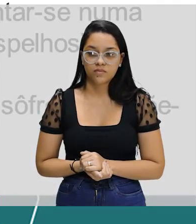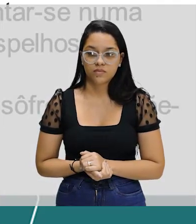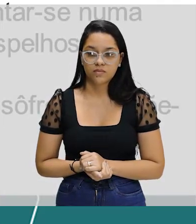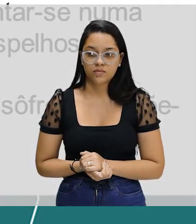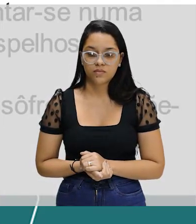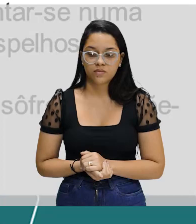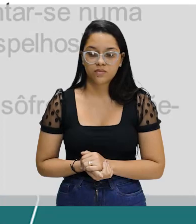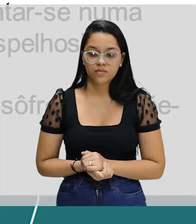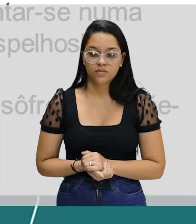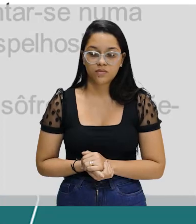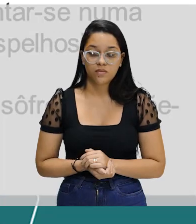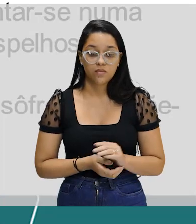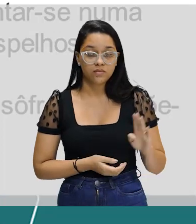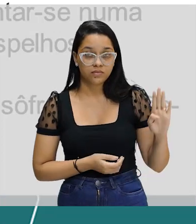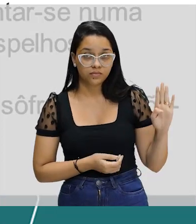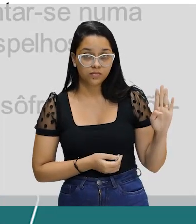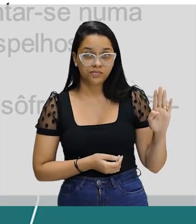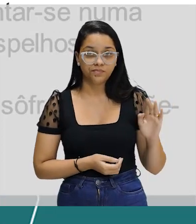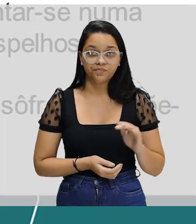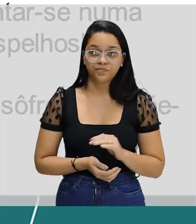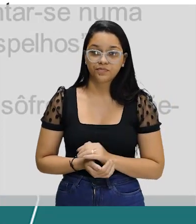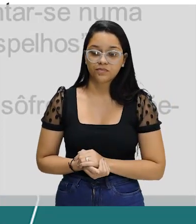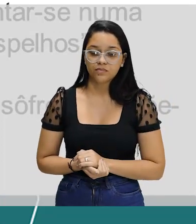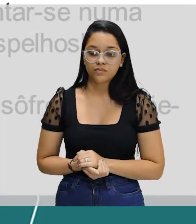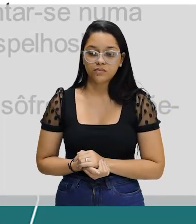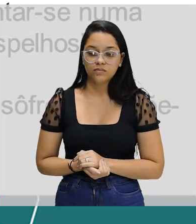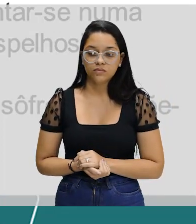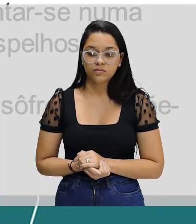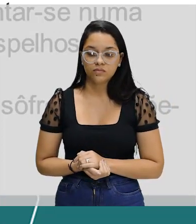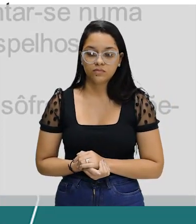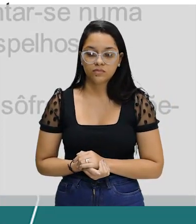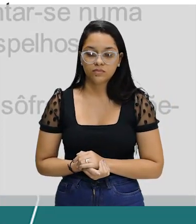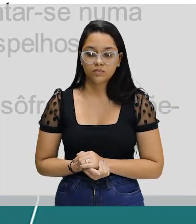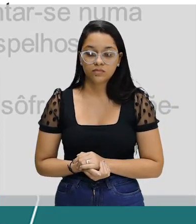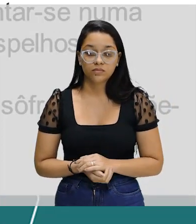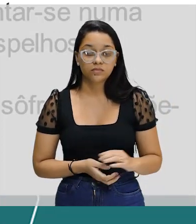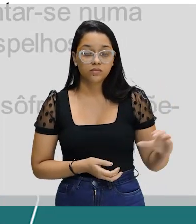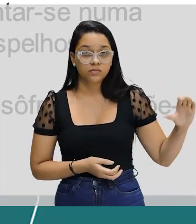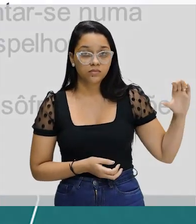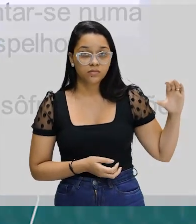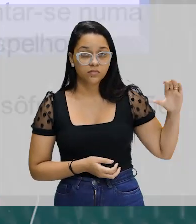noção do essencial. Letra B. Não sou poeta e estou sem assunto.